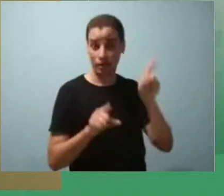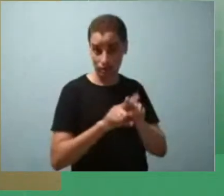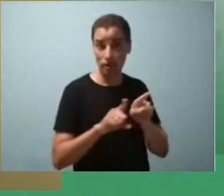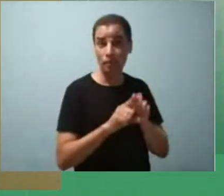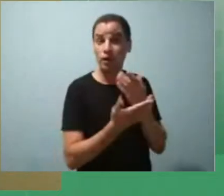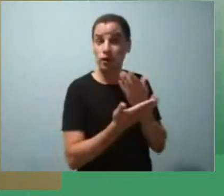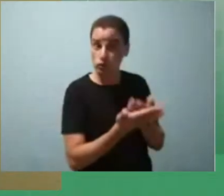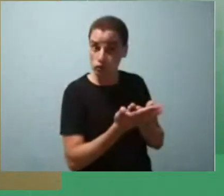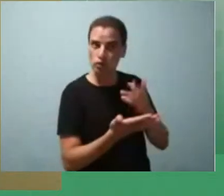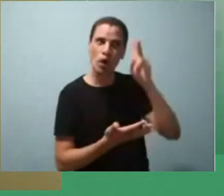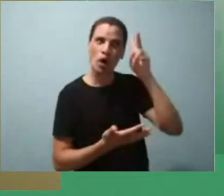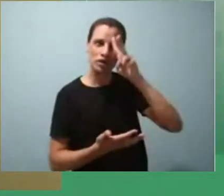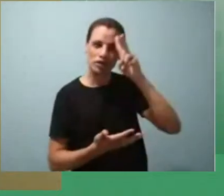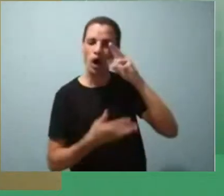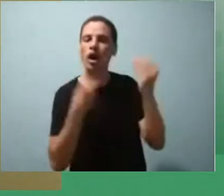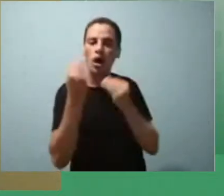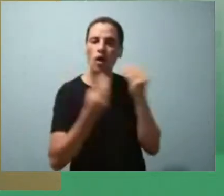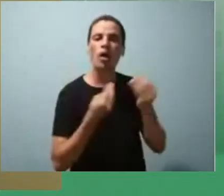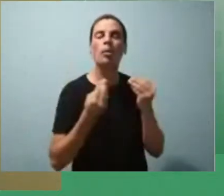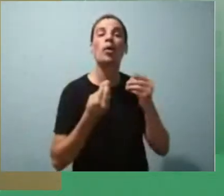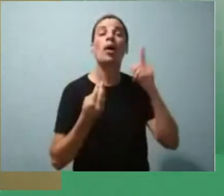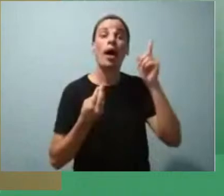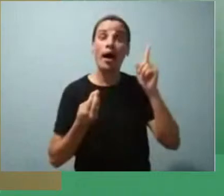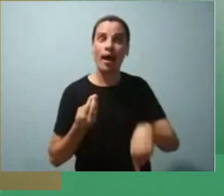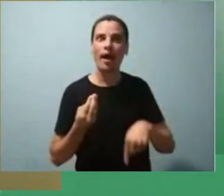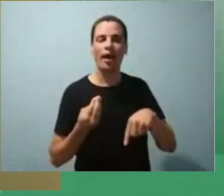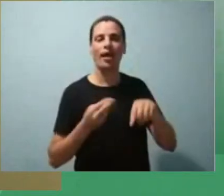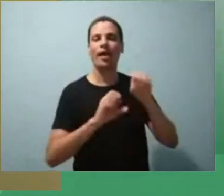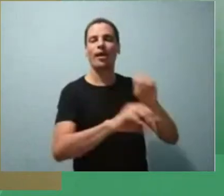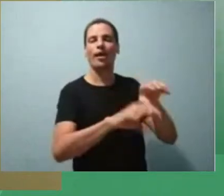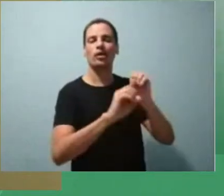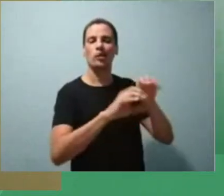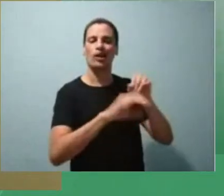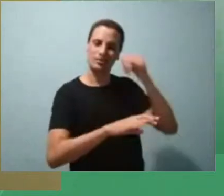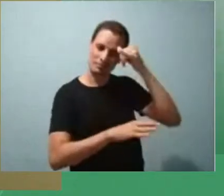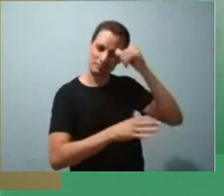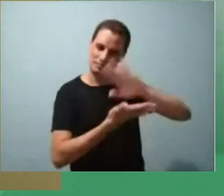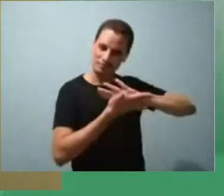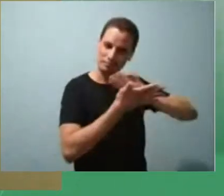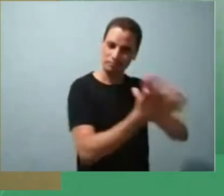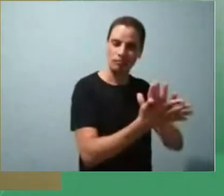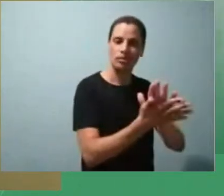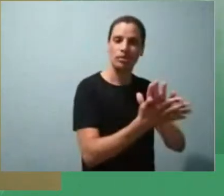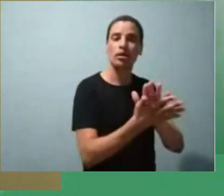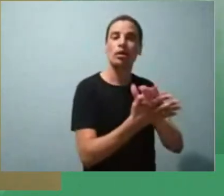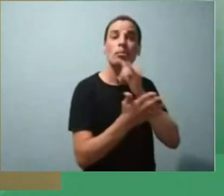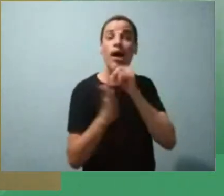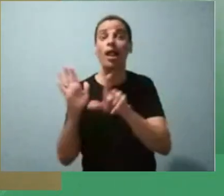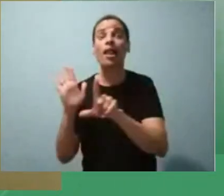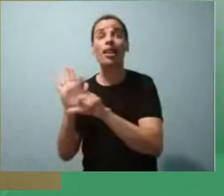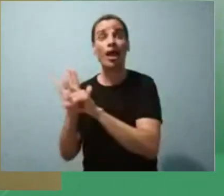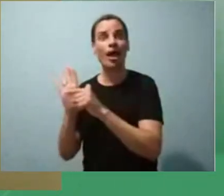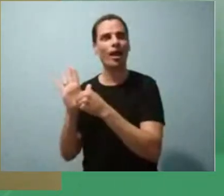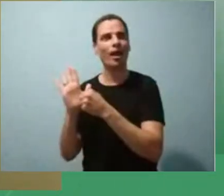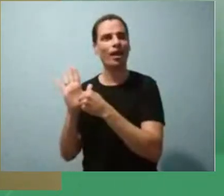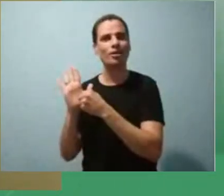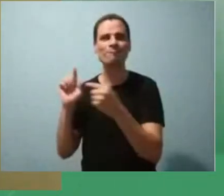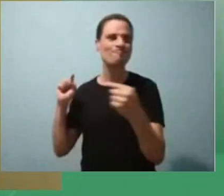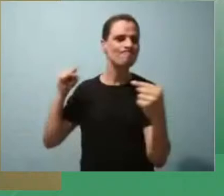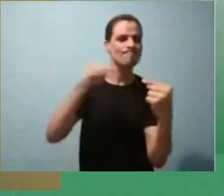educação antirracista. Ou seja, como colocar essa lei, de fato, em prática?